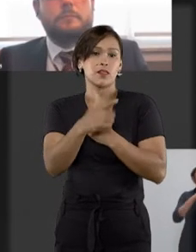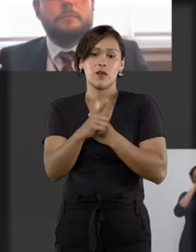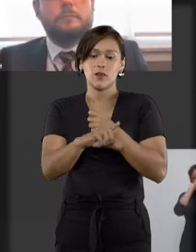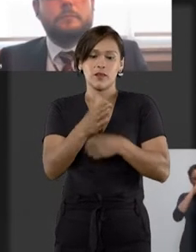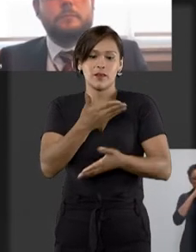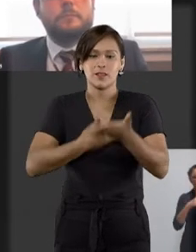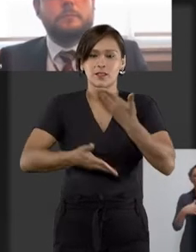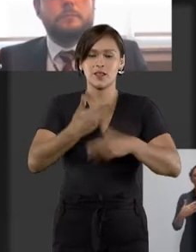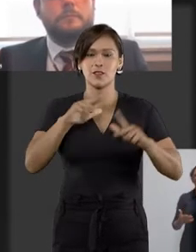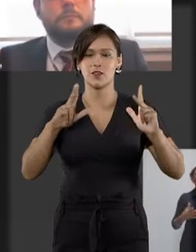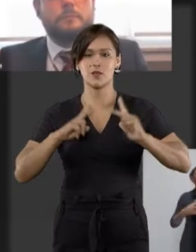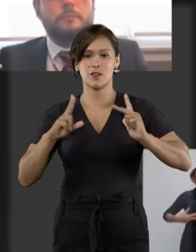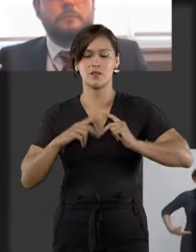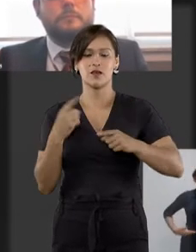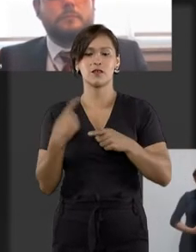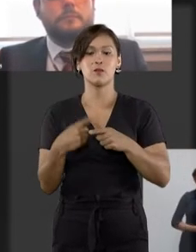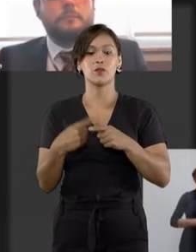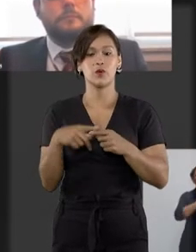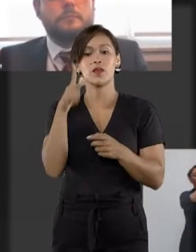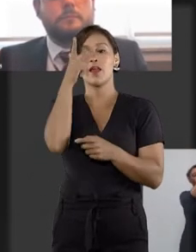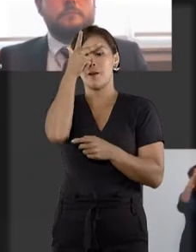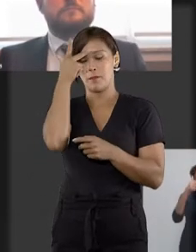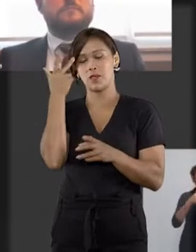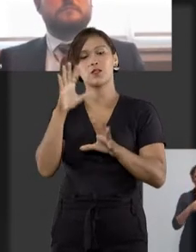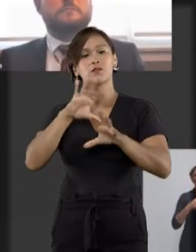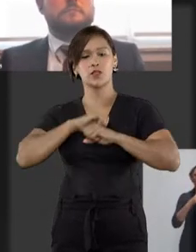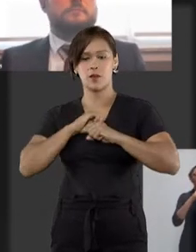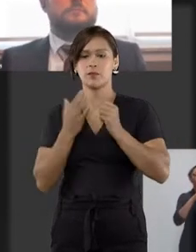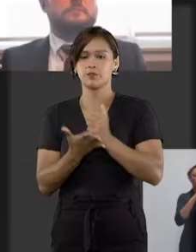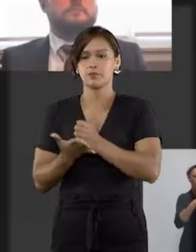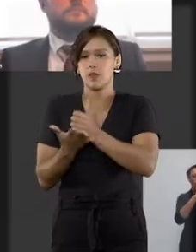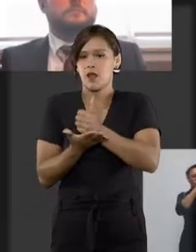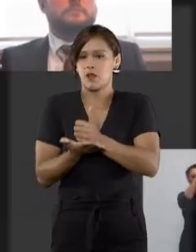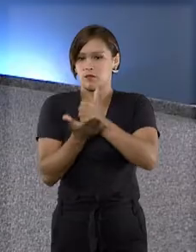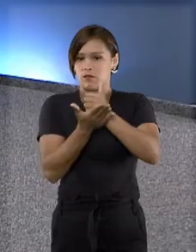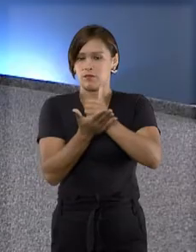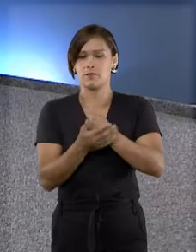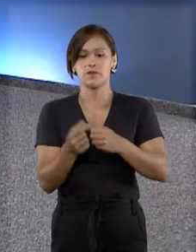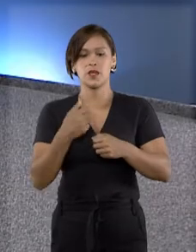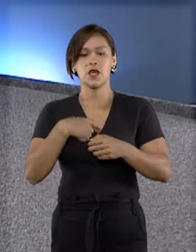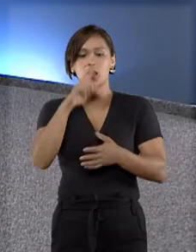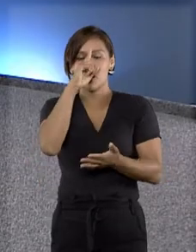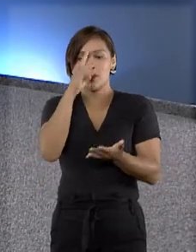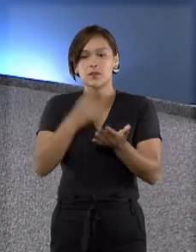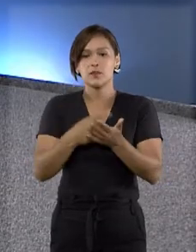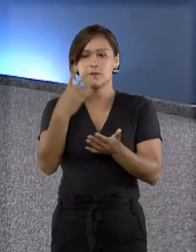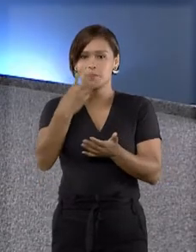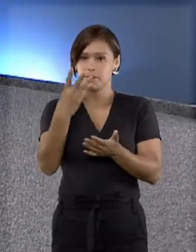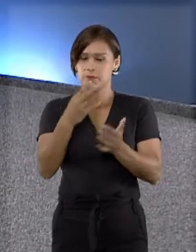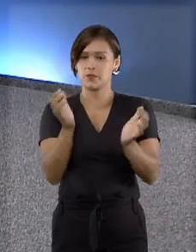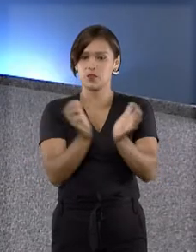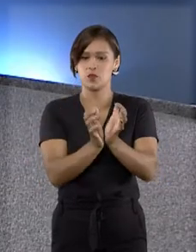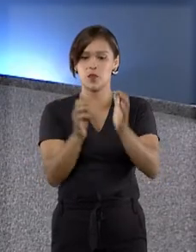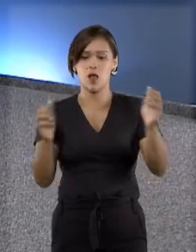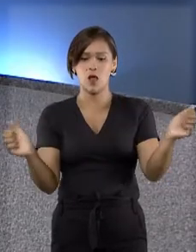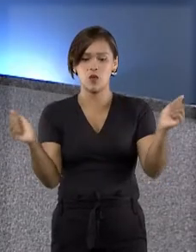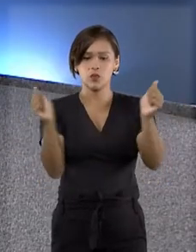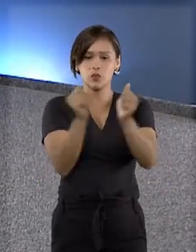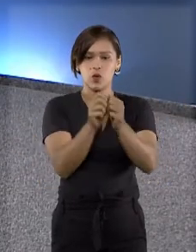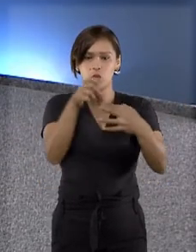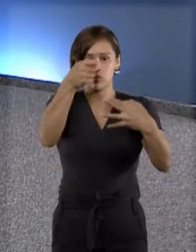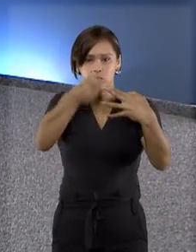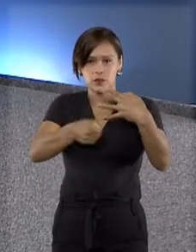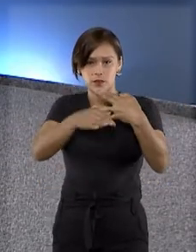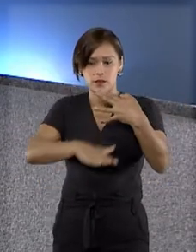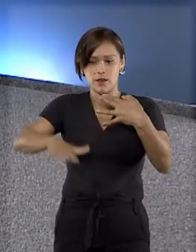confiança nas relações privadas, porque o beneficiário sempre estará amparado. Uma decisão da terceira turma consolidou